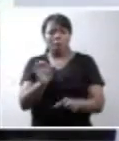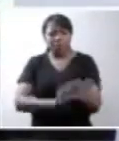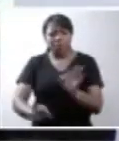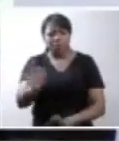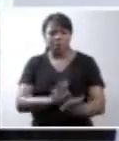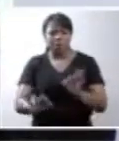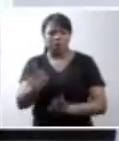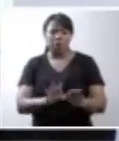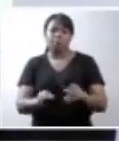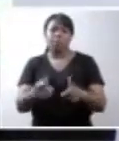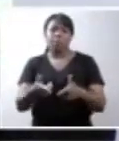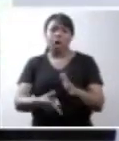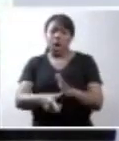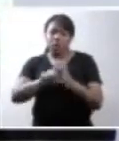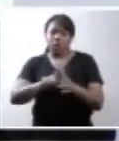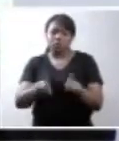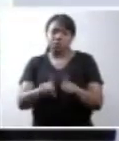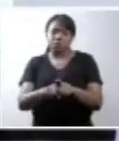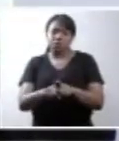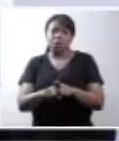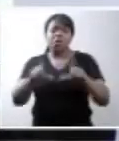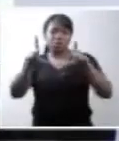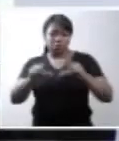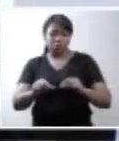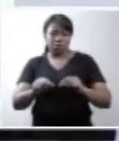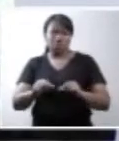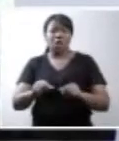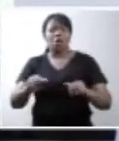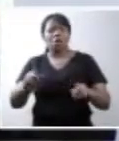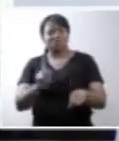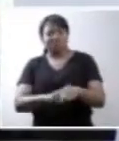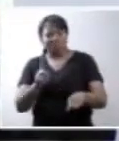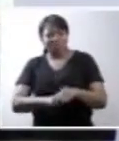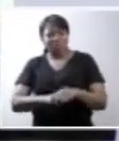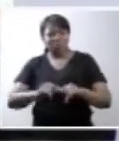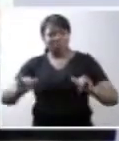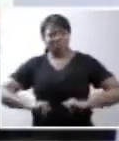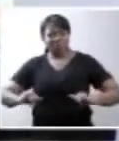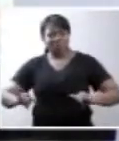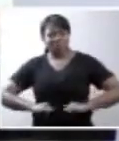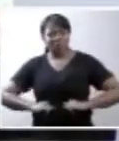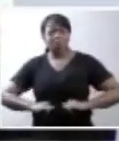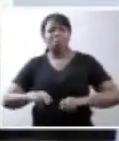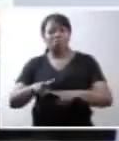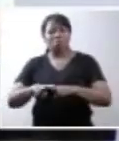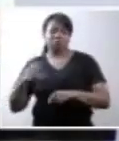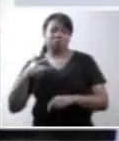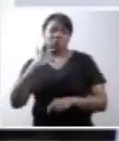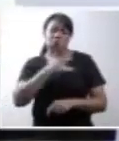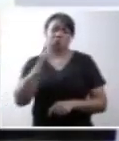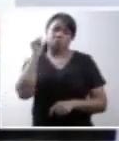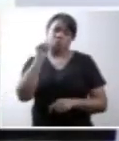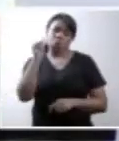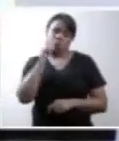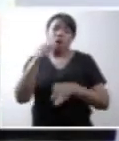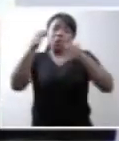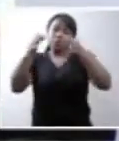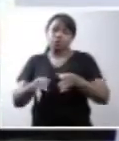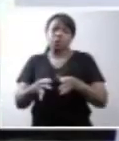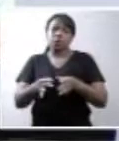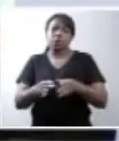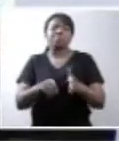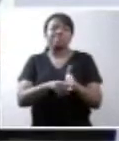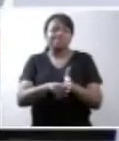diagnósticos de anencefalia, como permitem diminuir o tempo de sofrimento e o risco para a saúde das mulheres. A certeza do